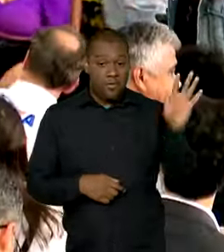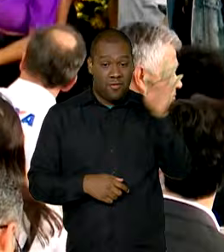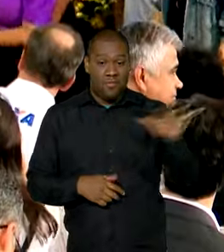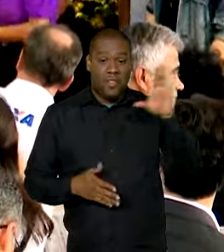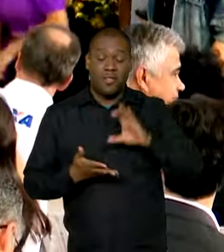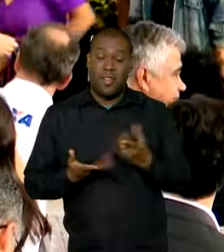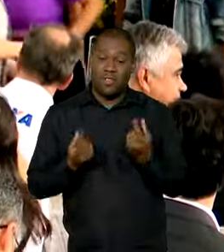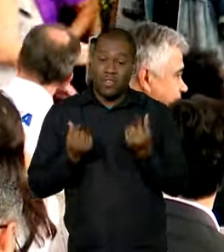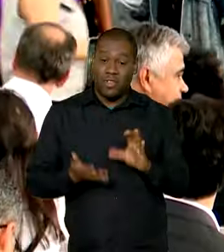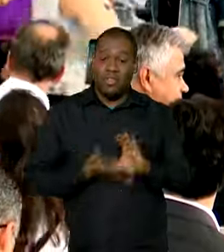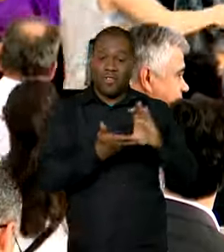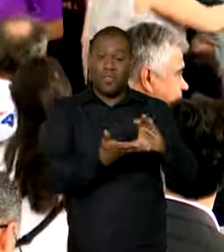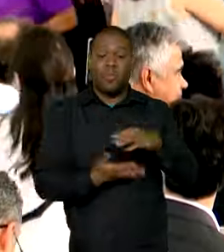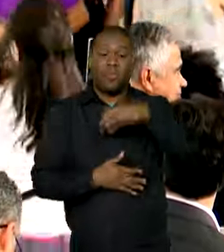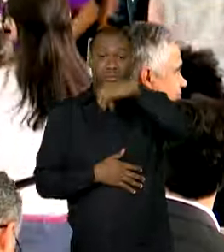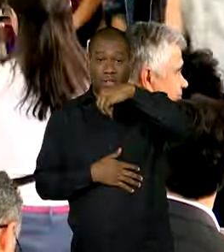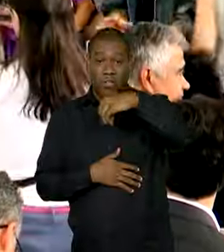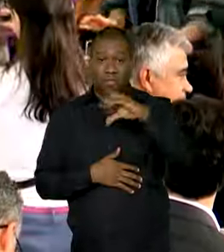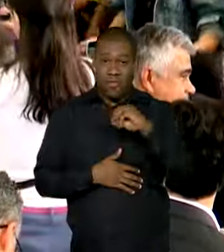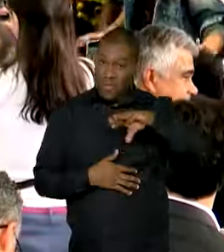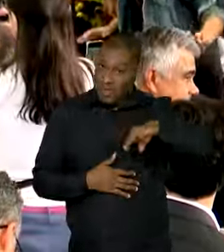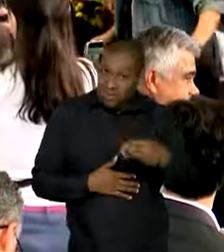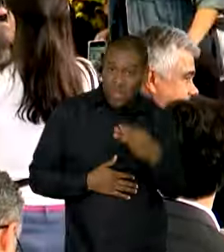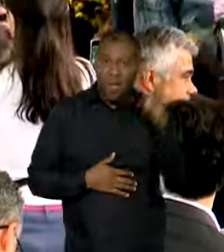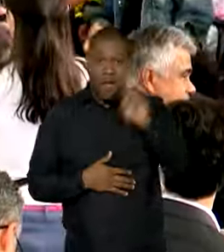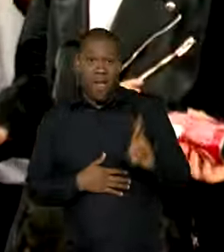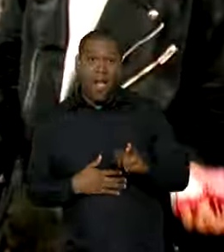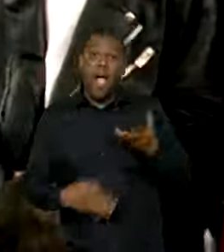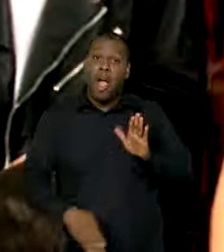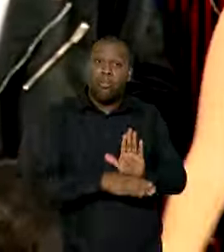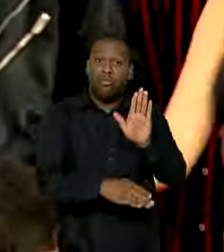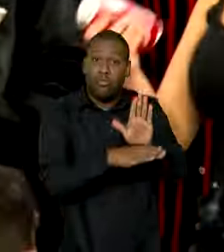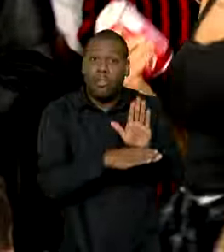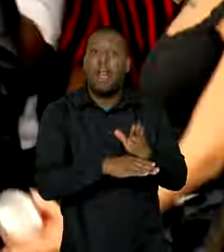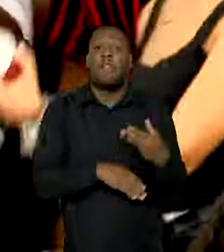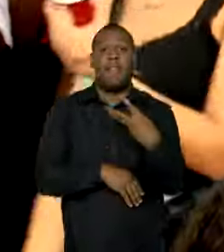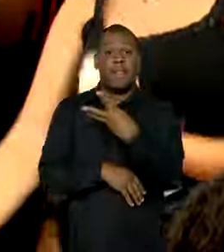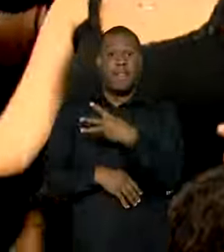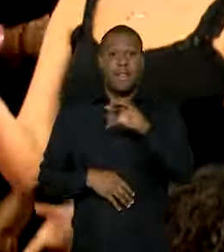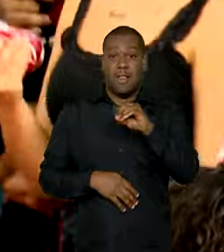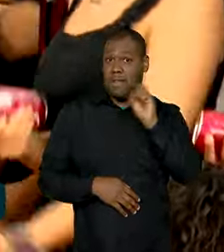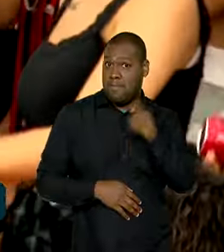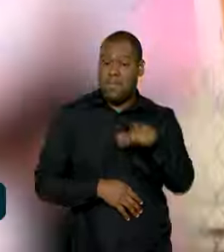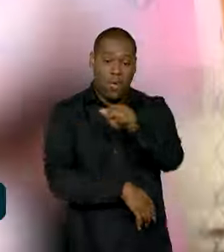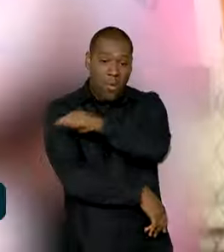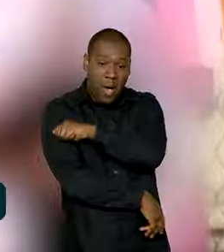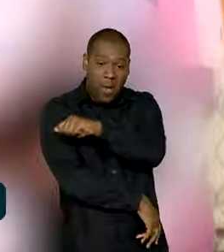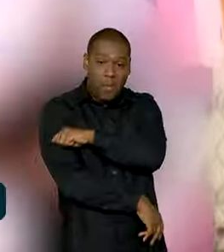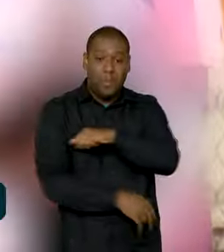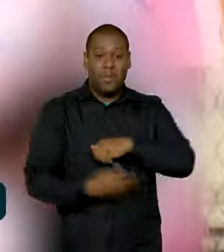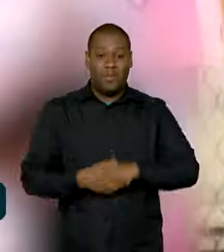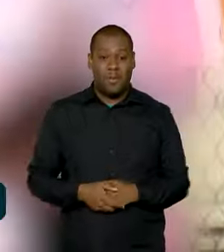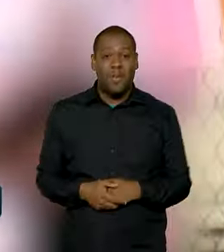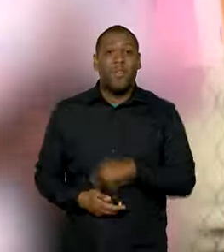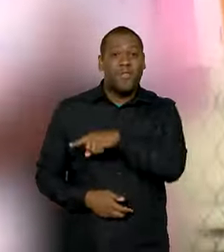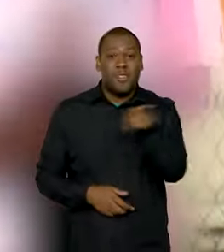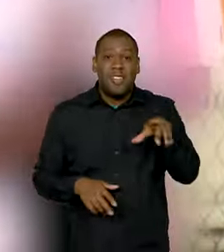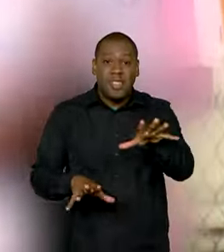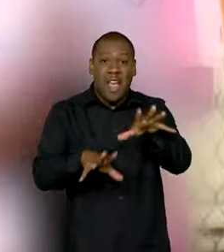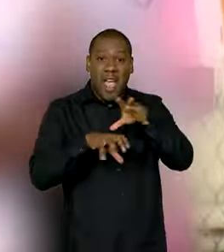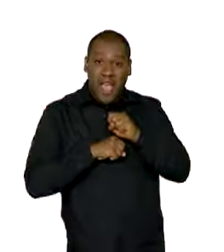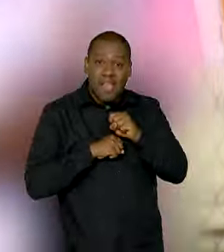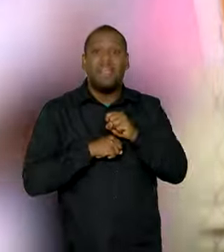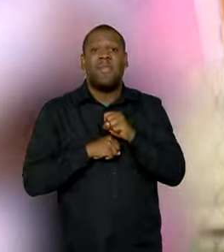e 31 mil estudantes vão ser beneficiados pela poupança do ensino médio. Você vai receber para